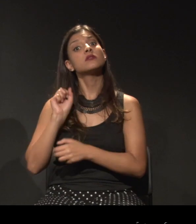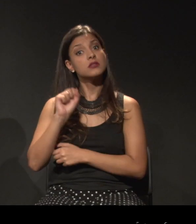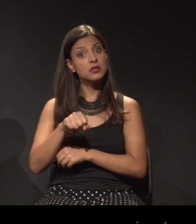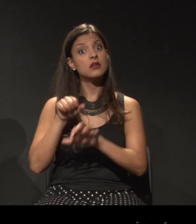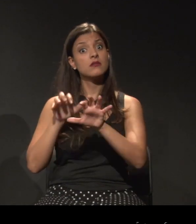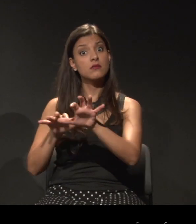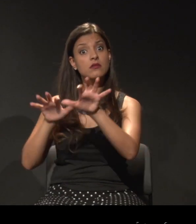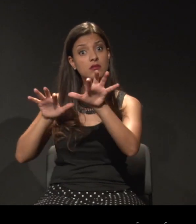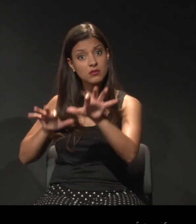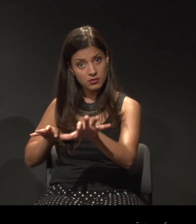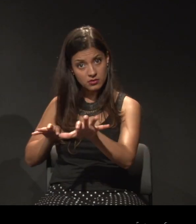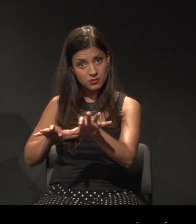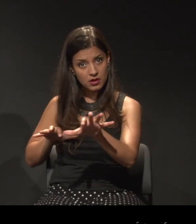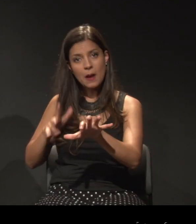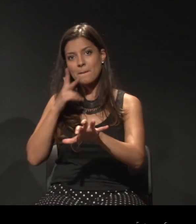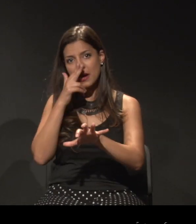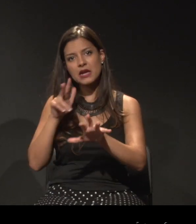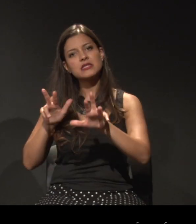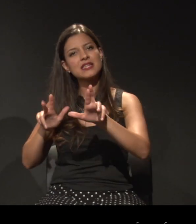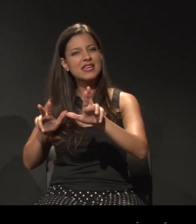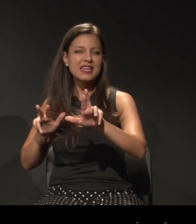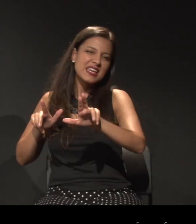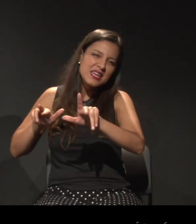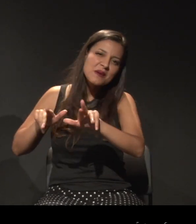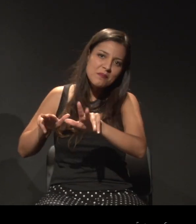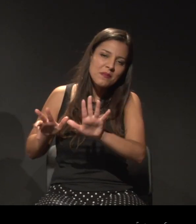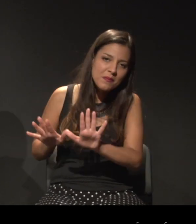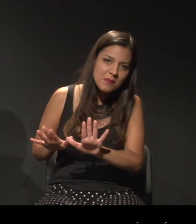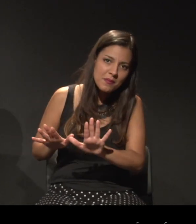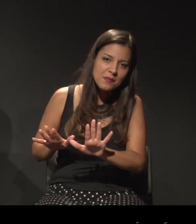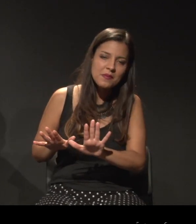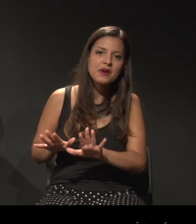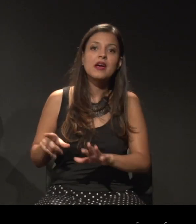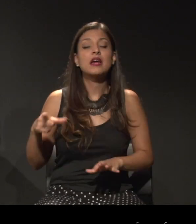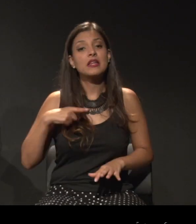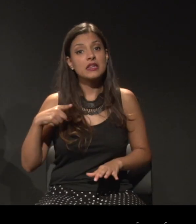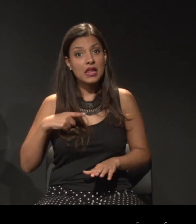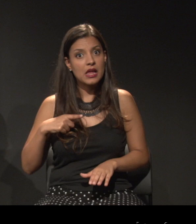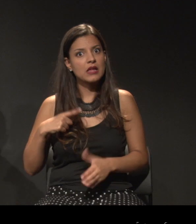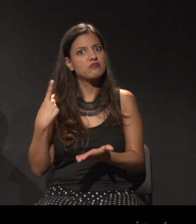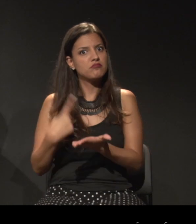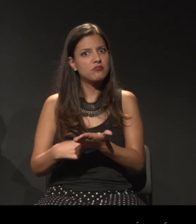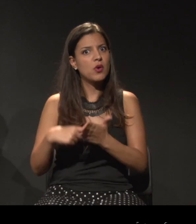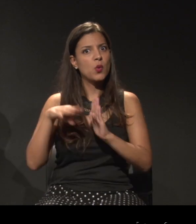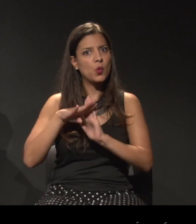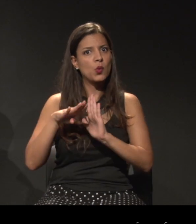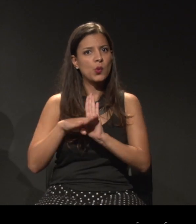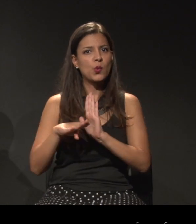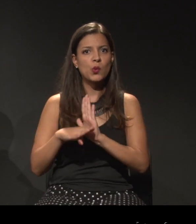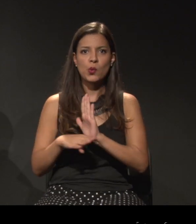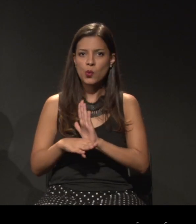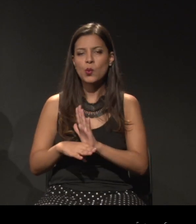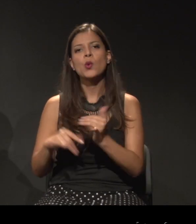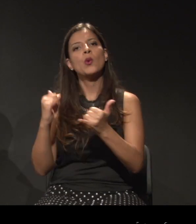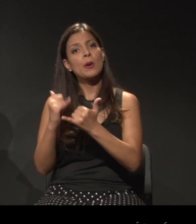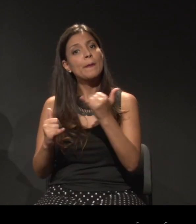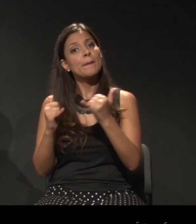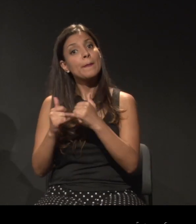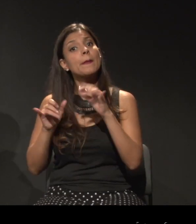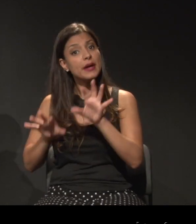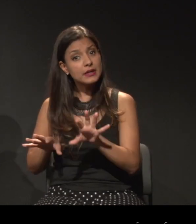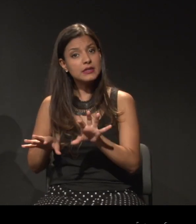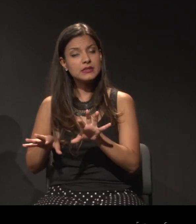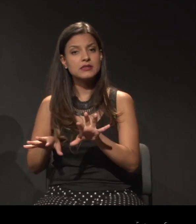primos e irmãos. Ok. A gente tem uma agenda, vamos dizer, parecida, mas